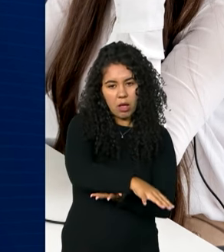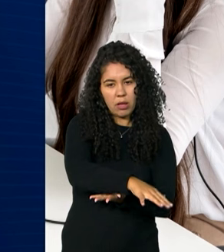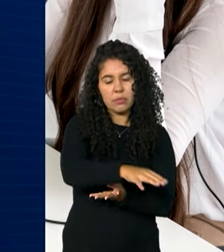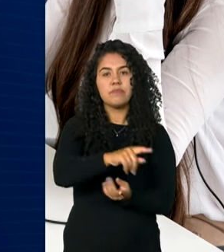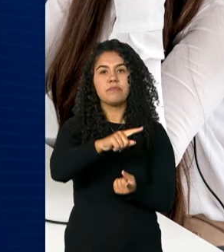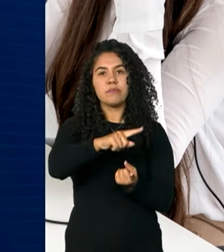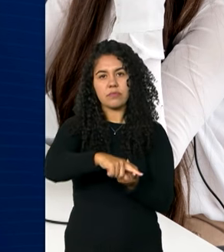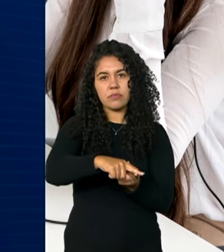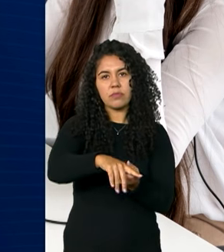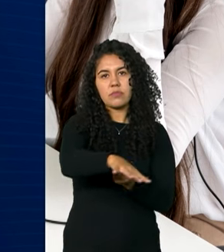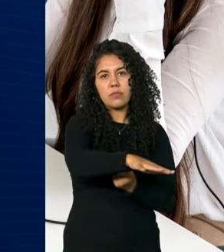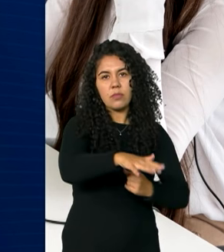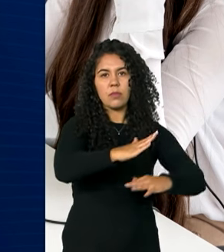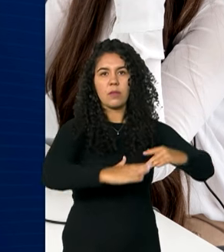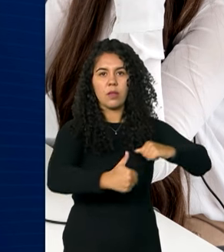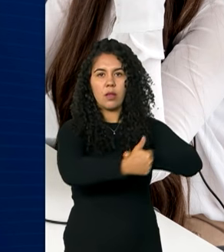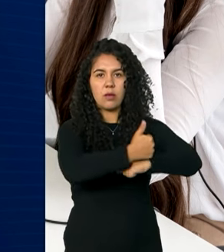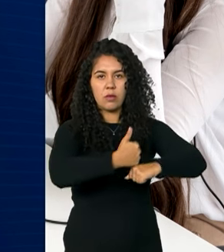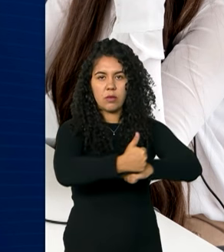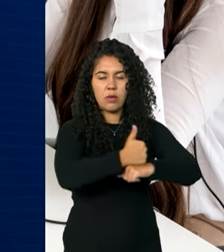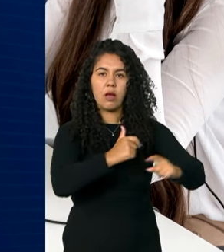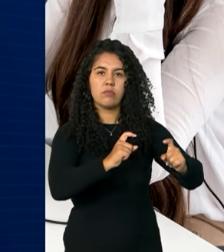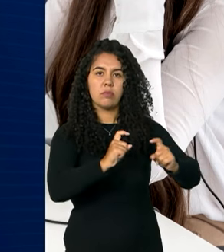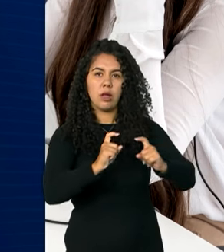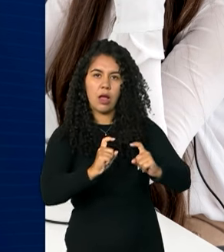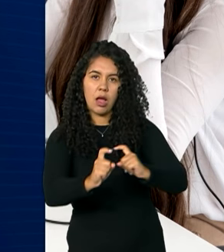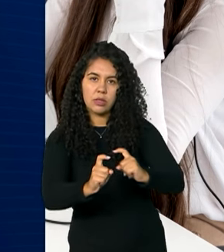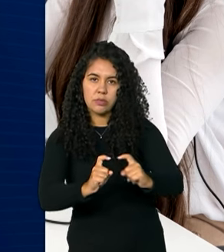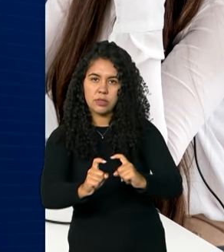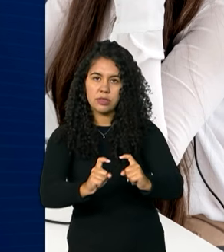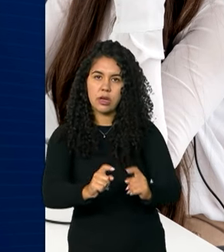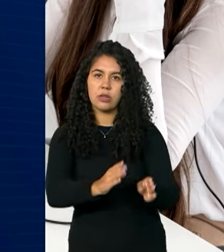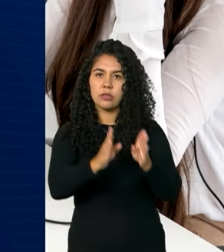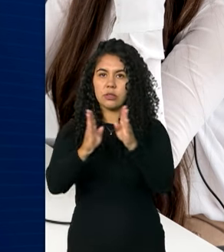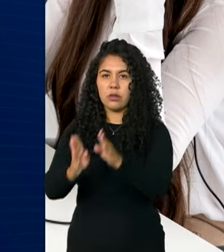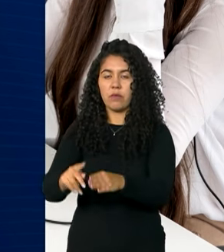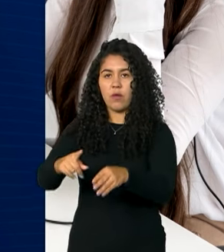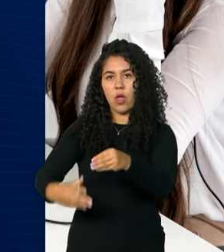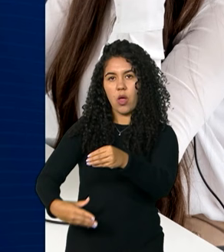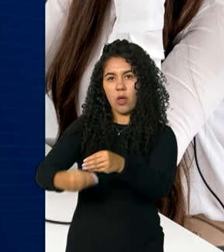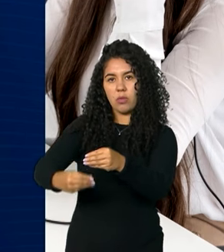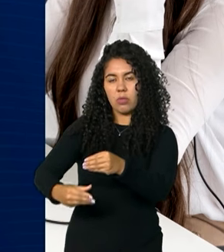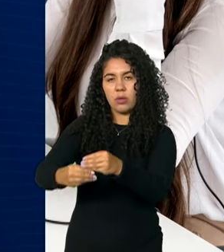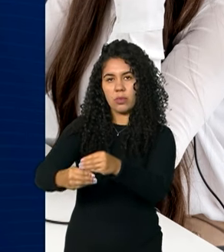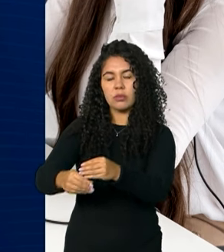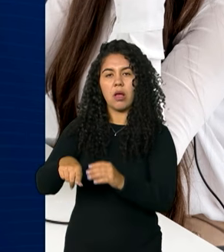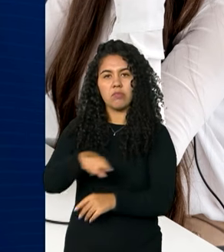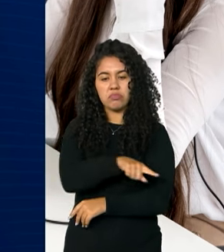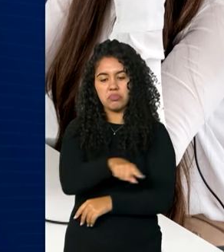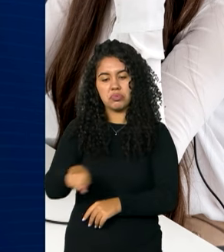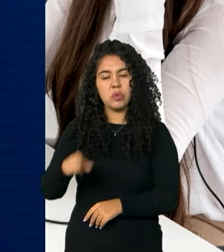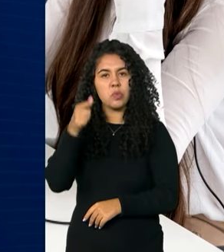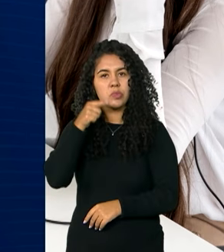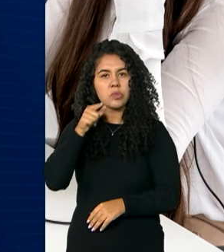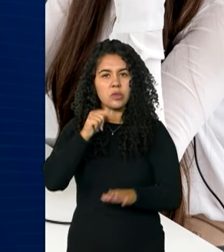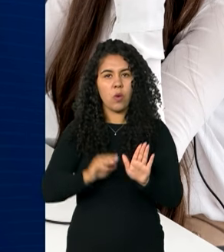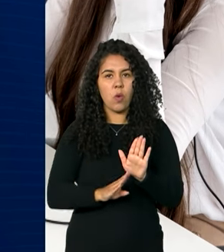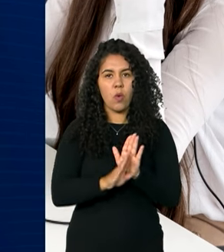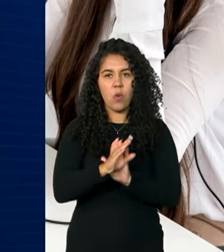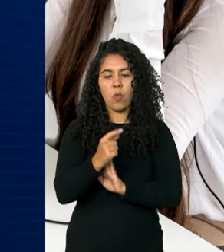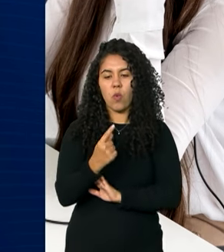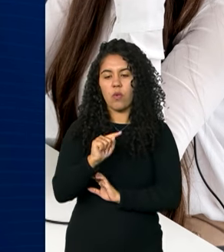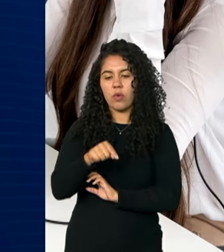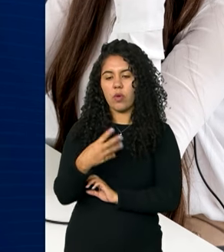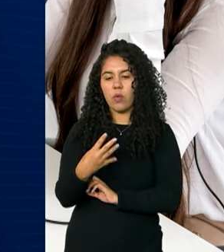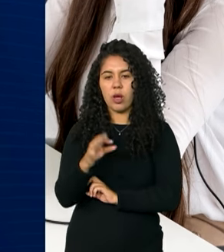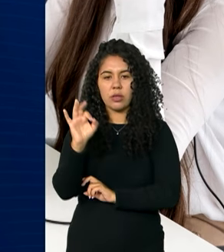para os serviços profissionais, administrativos e complementares, que avançaram 1,4%. O